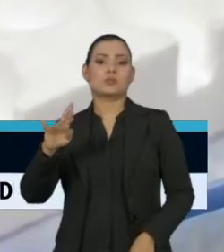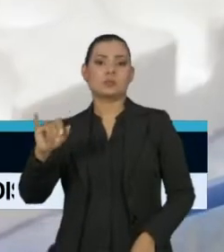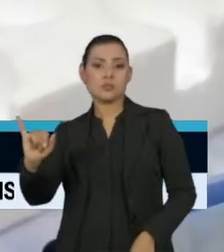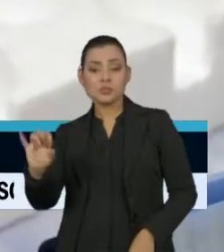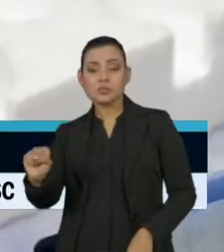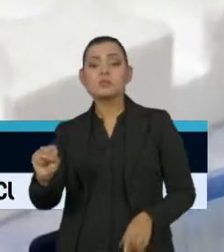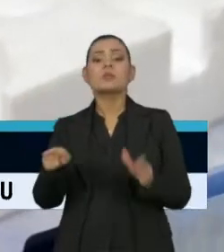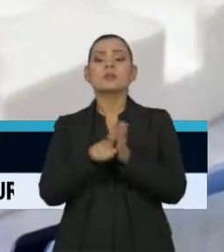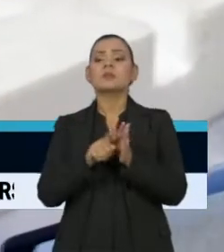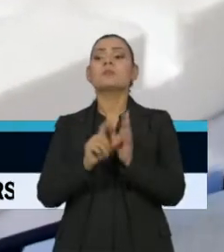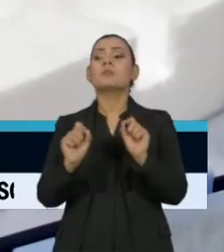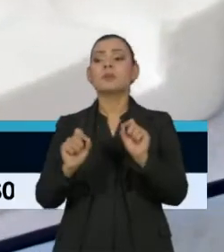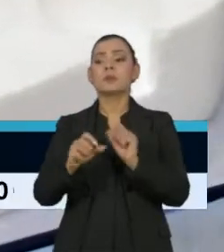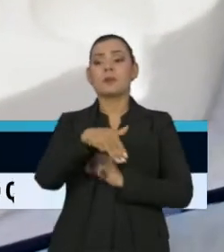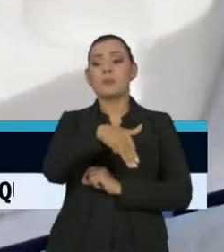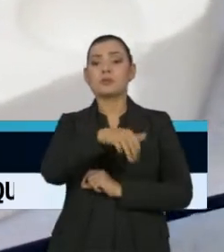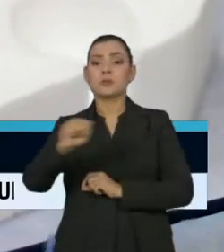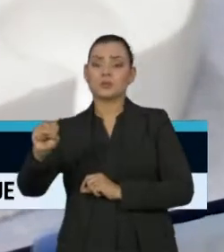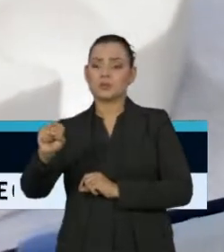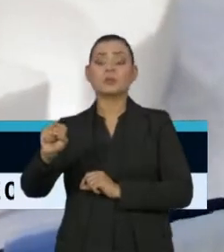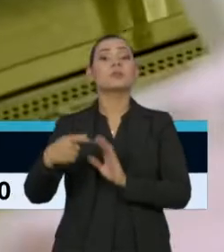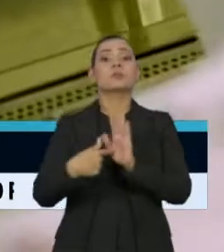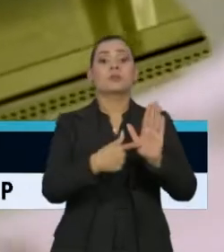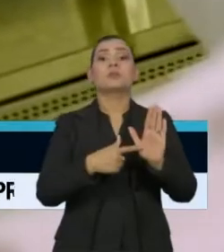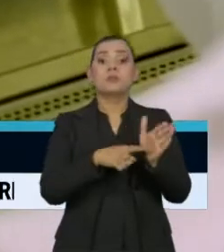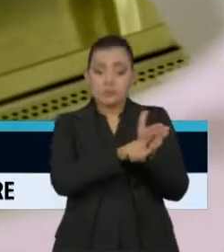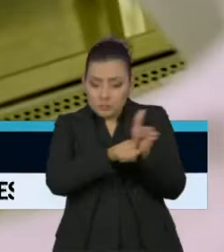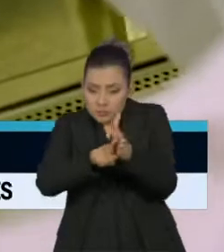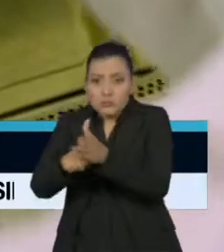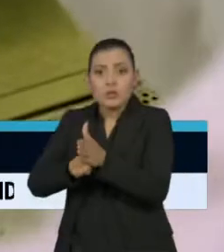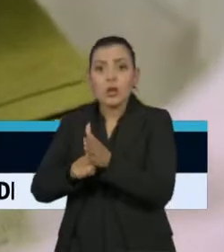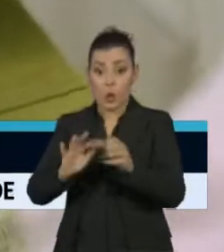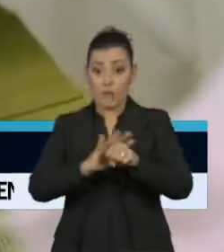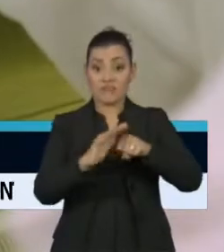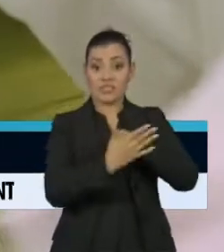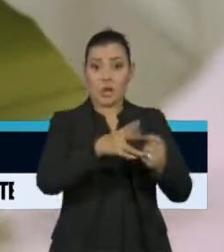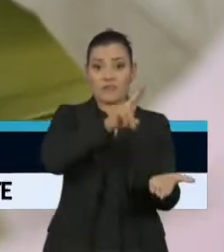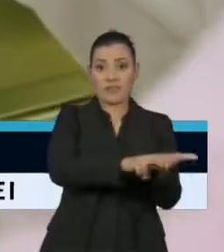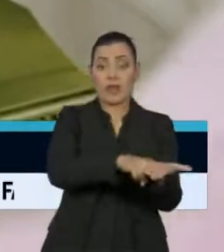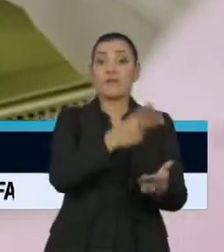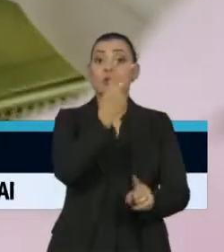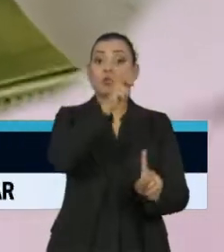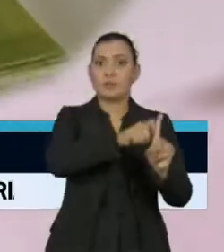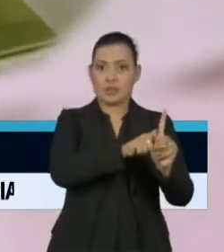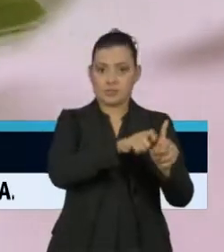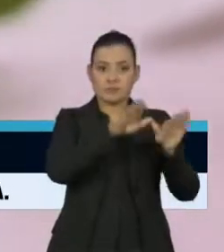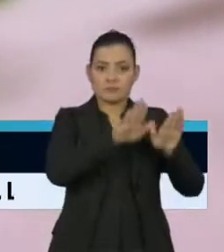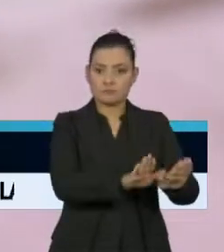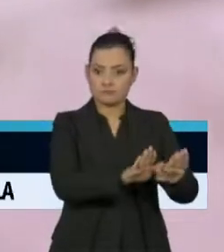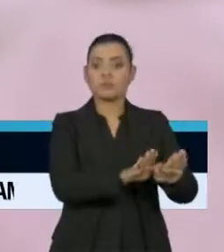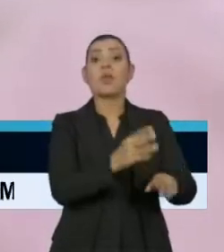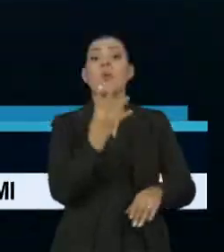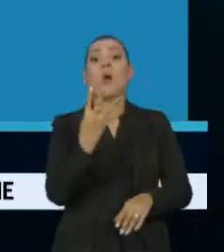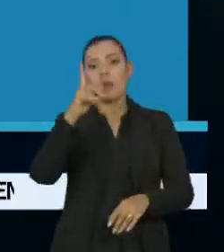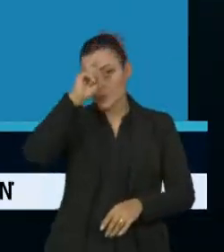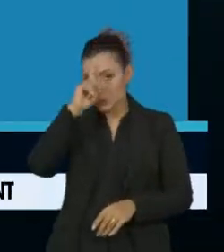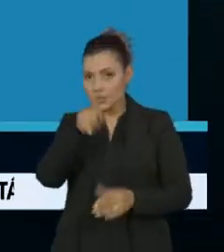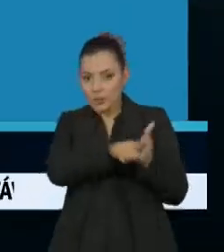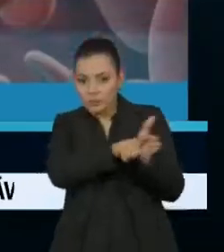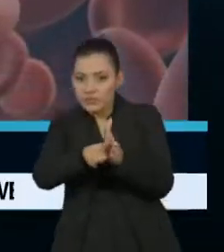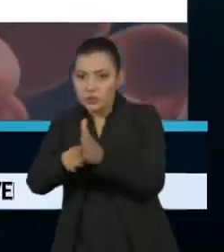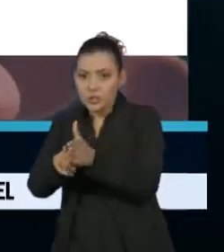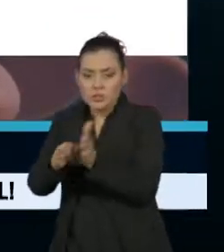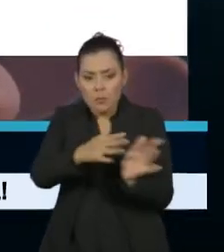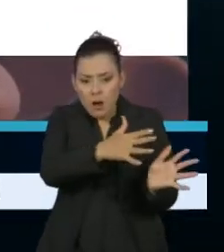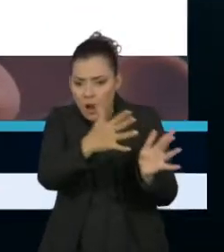pacientes diagnosticados com a Covid-19 que estiveram internados durante quase dois meses em quatro hospitais. Eles